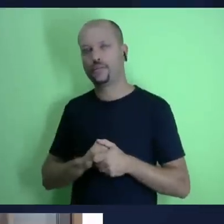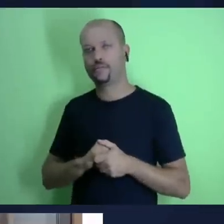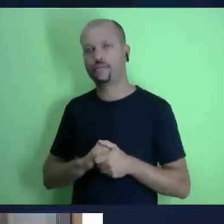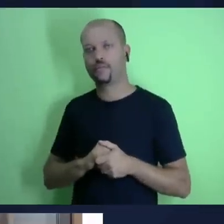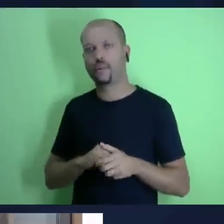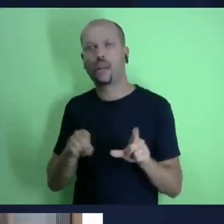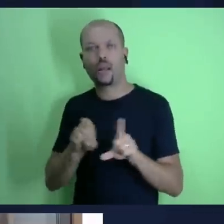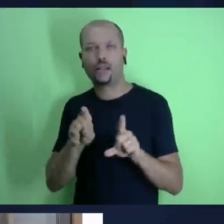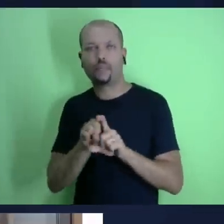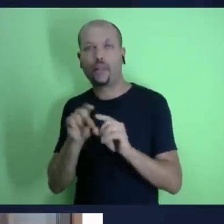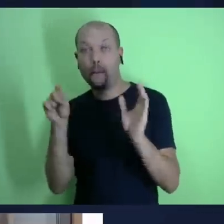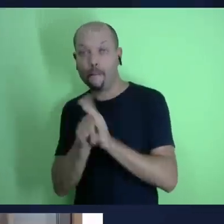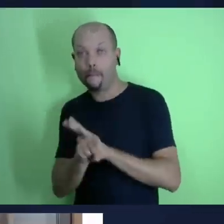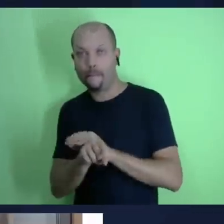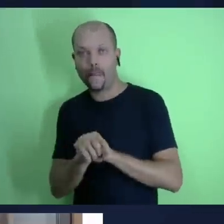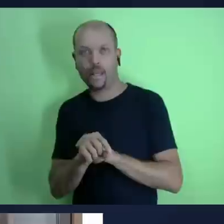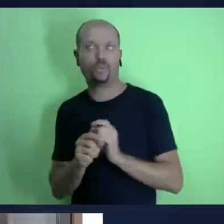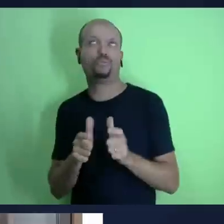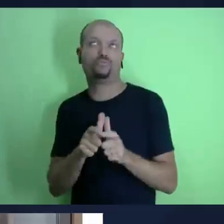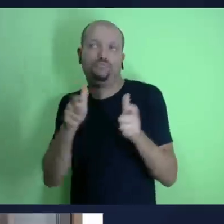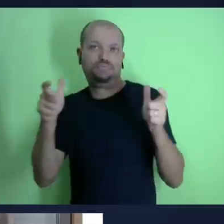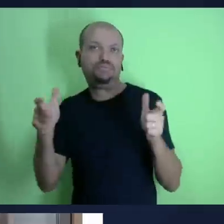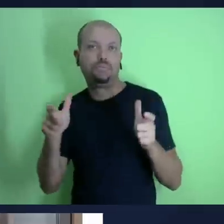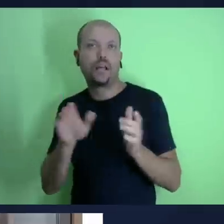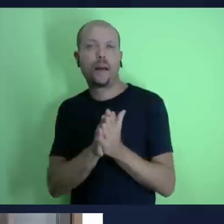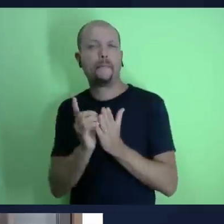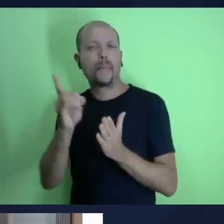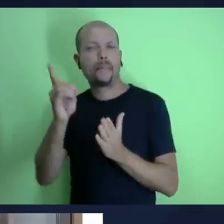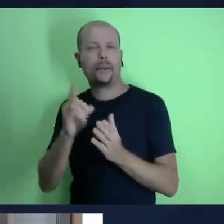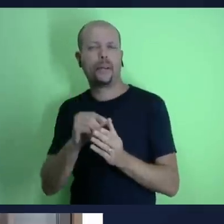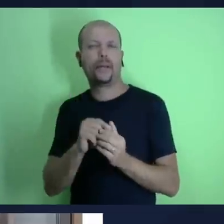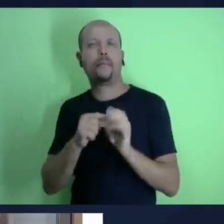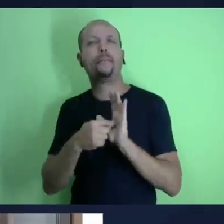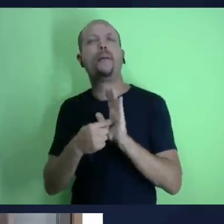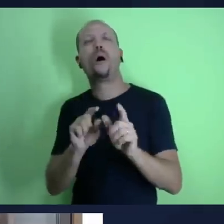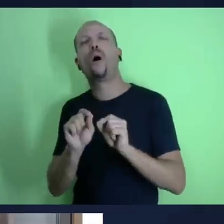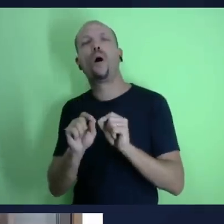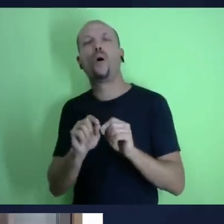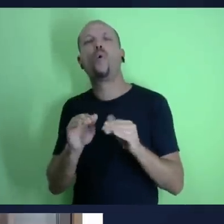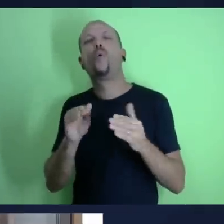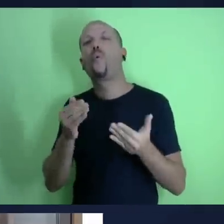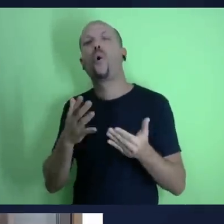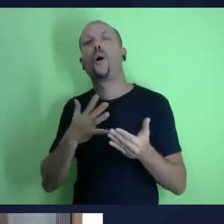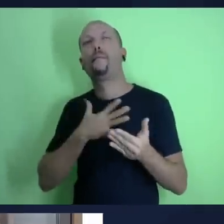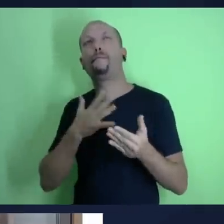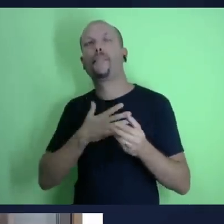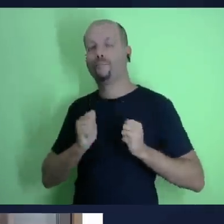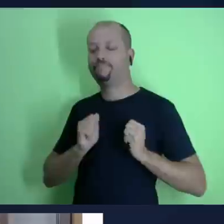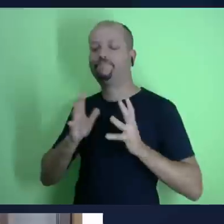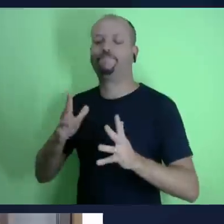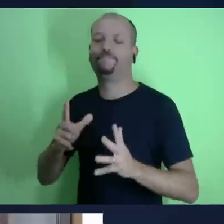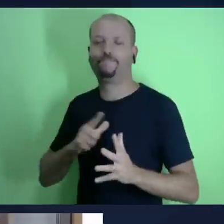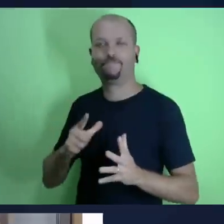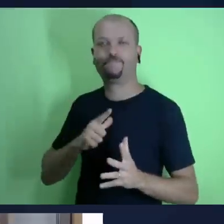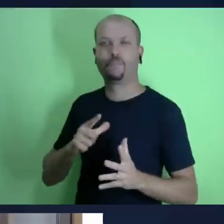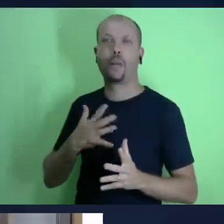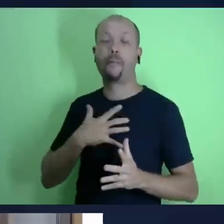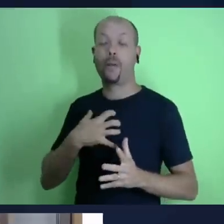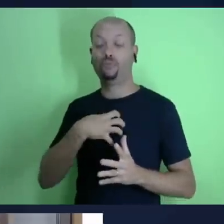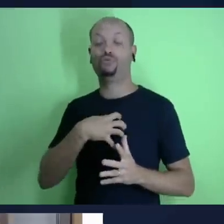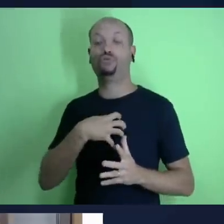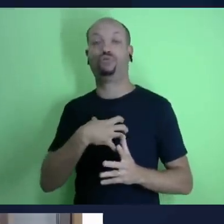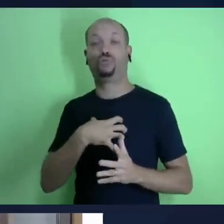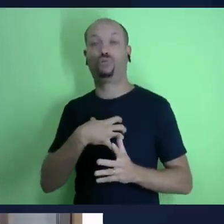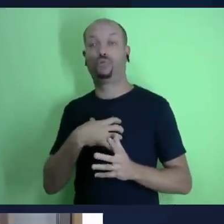resposta para com deus quando eu percebo quão grande amor ele tem para com cada um de